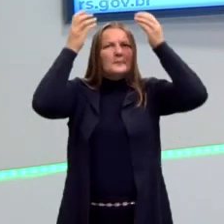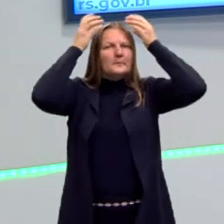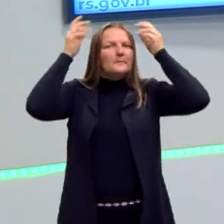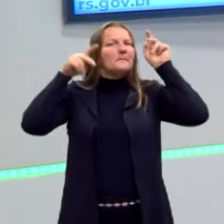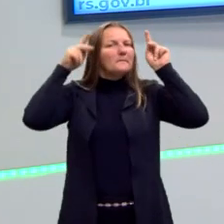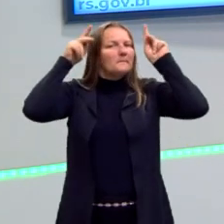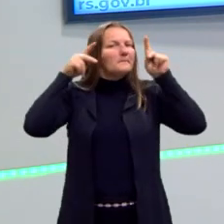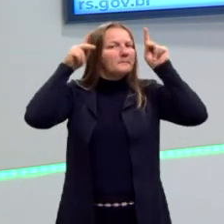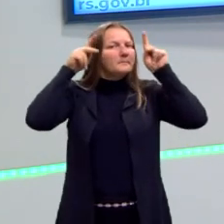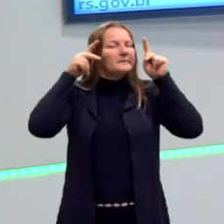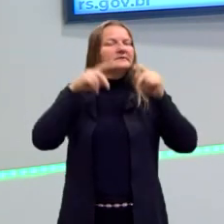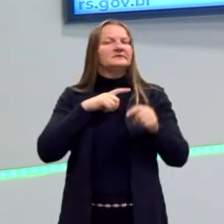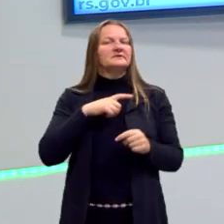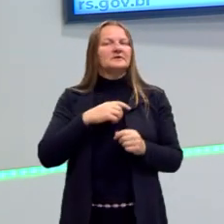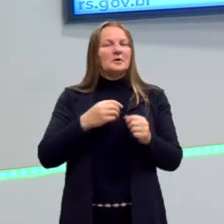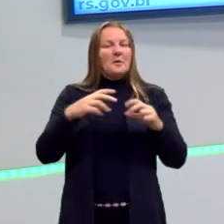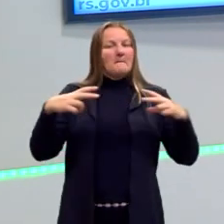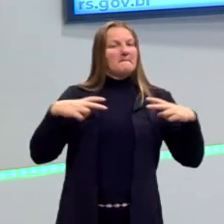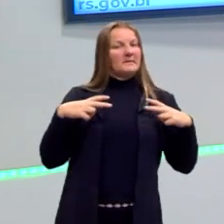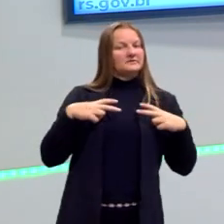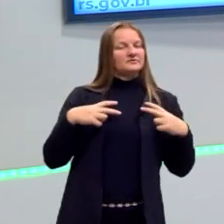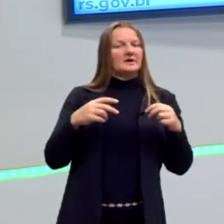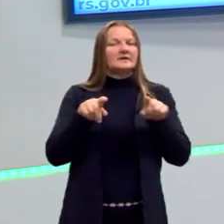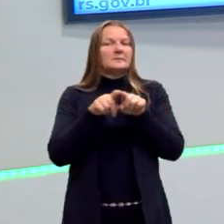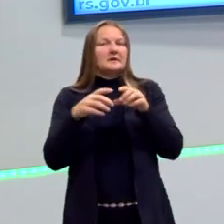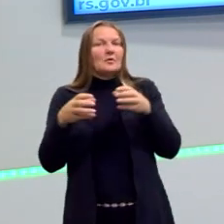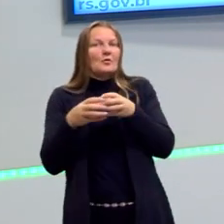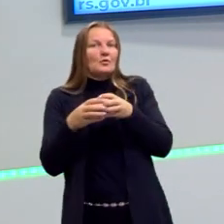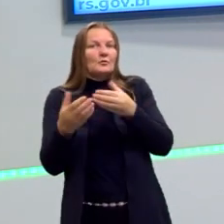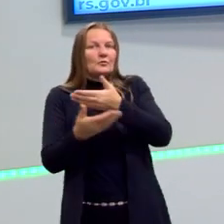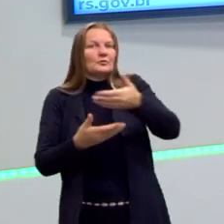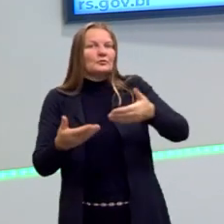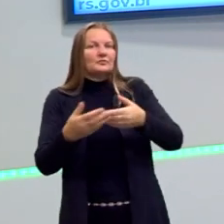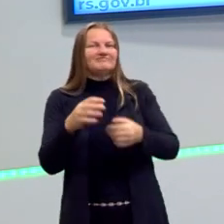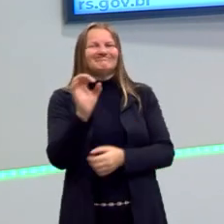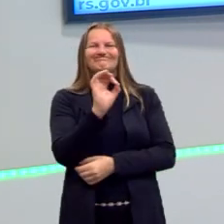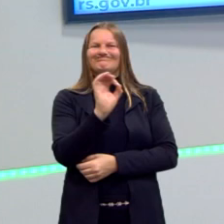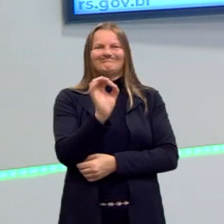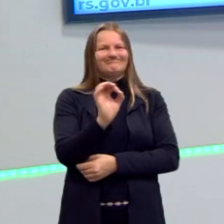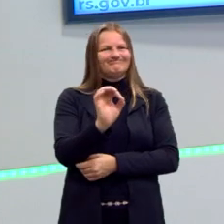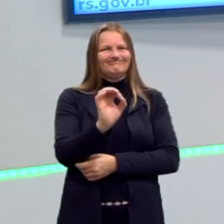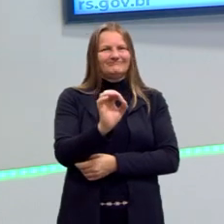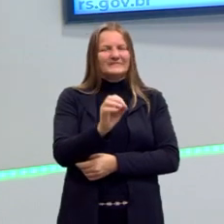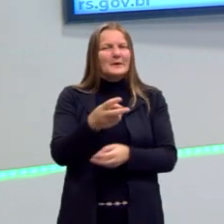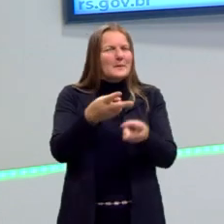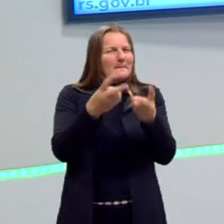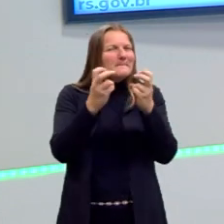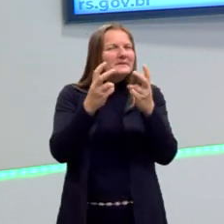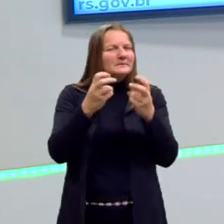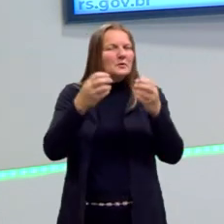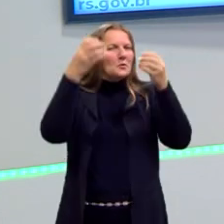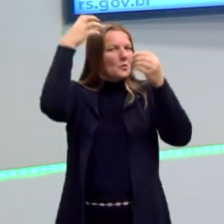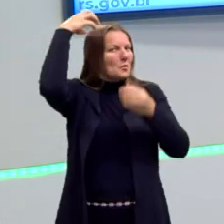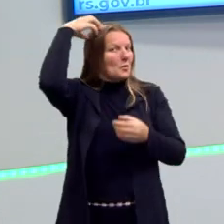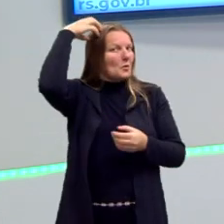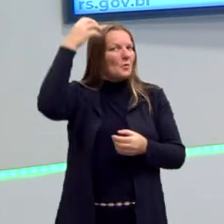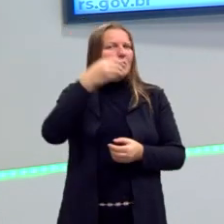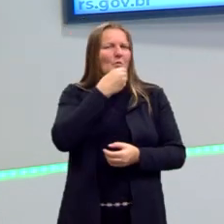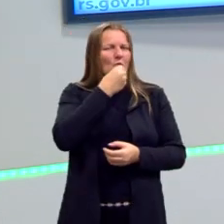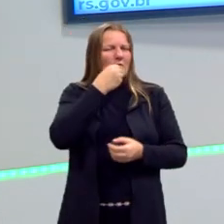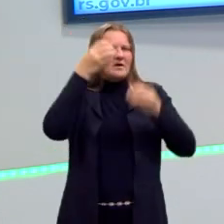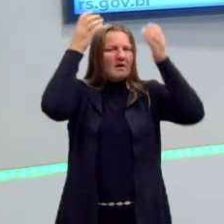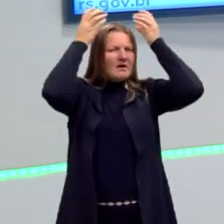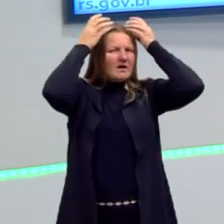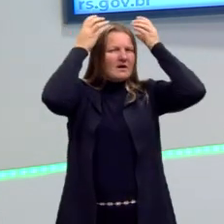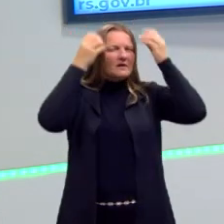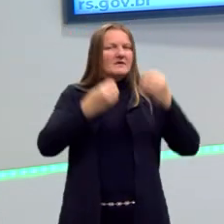agia tanto na vida privada como na vida pública, da mesma forma, não. Ele percebeu que os reis, o que os reis faziam? Os